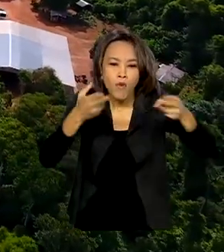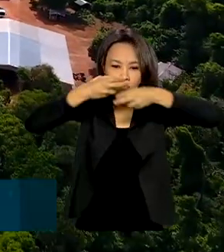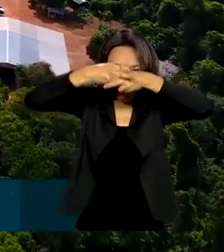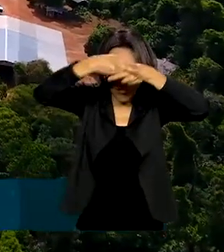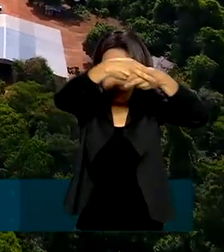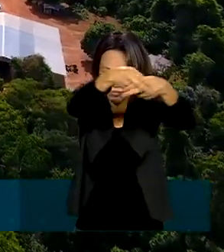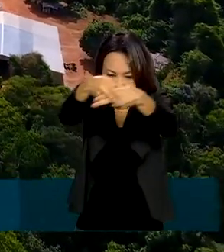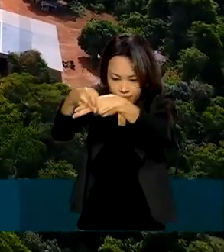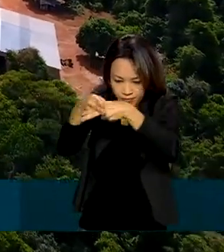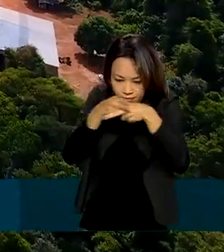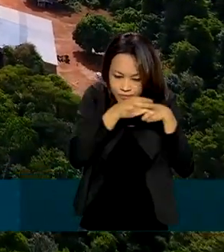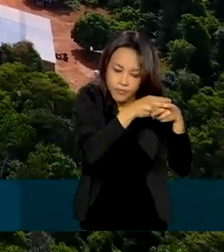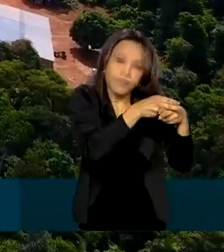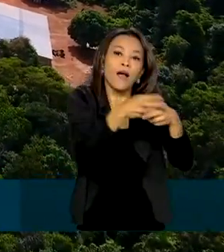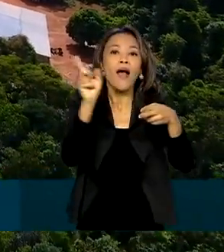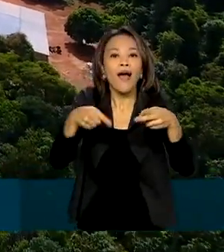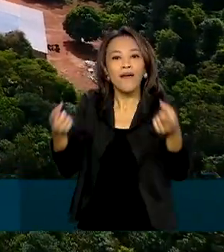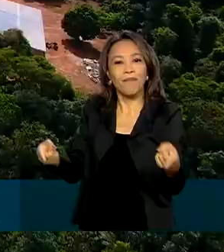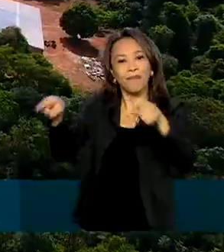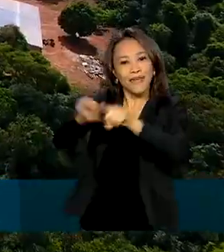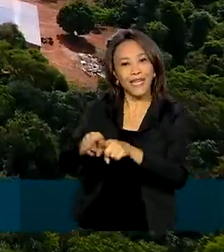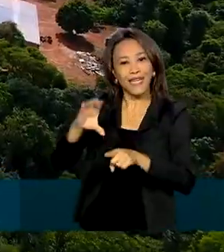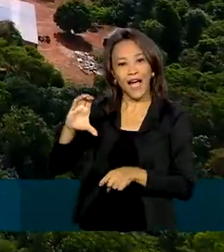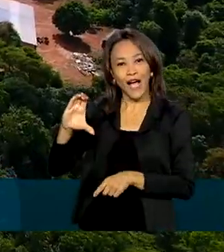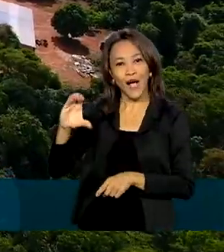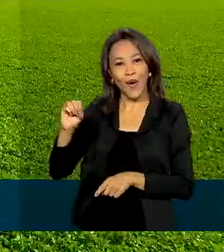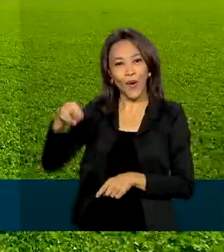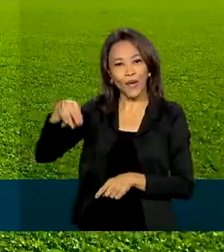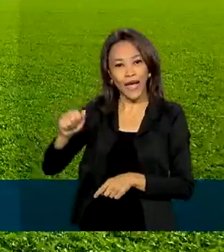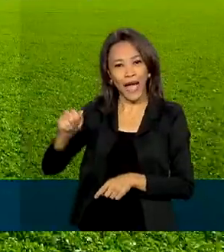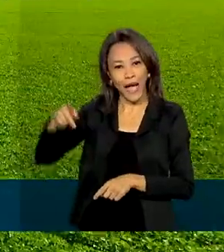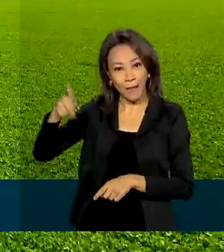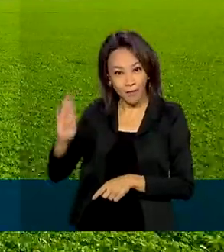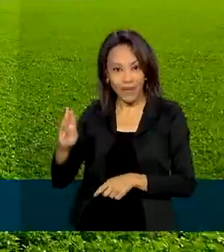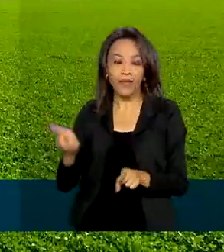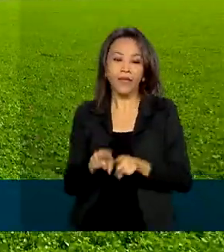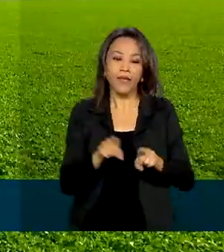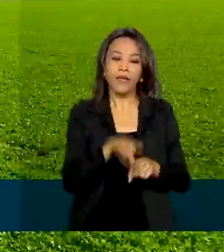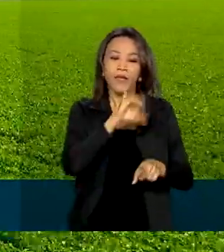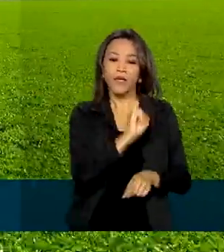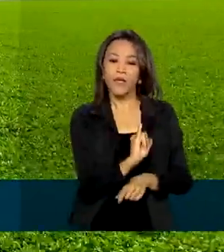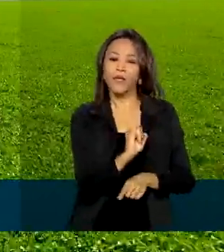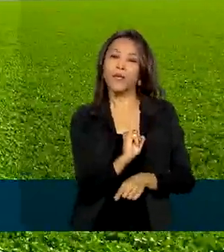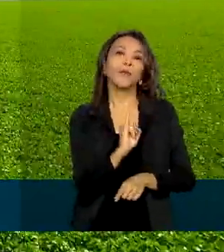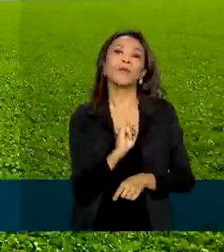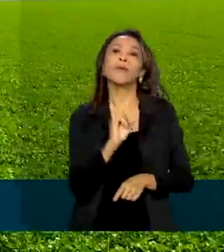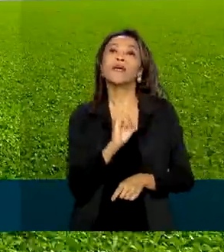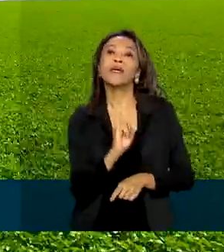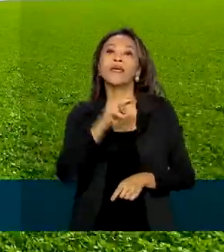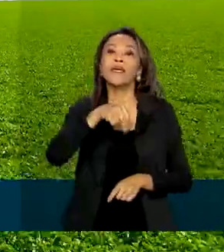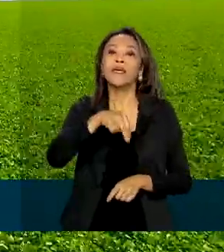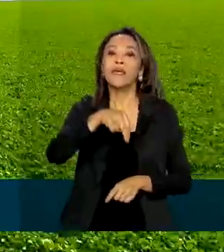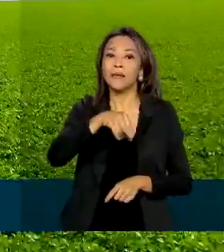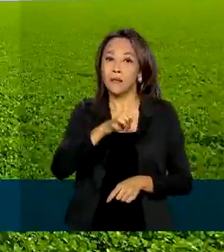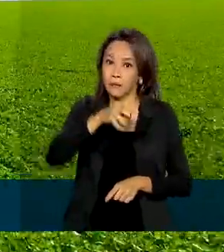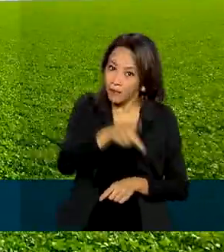satélite, numa parceria da CONAB com o INPE, o Instituto Nacional de Pesquisas Espaciais.